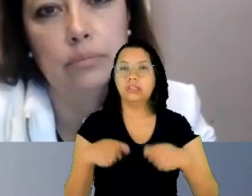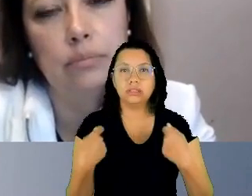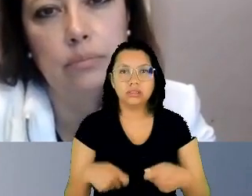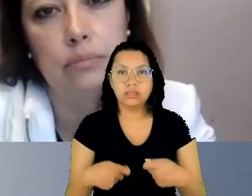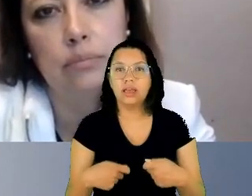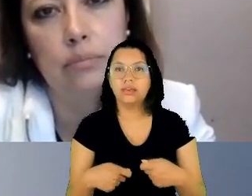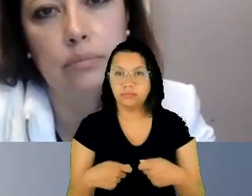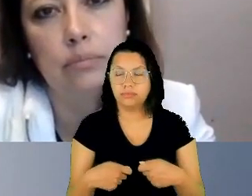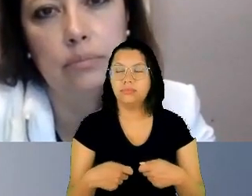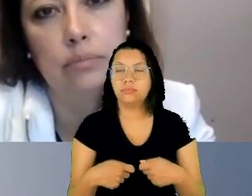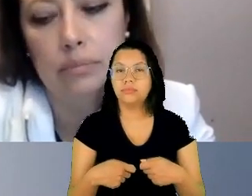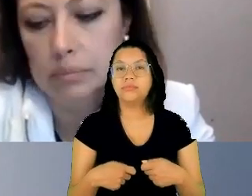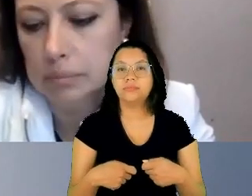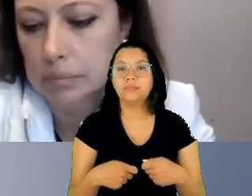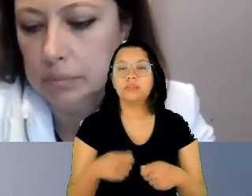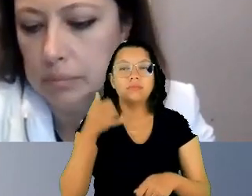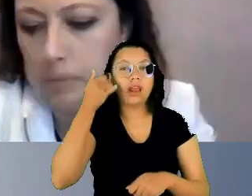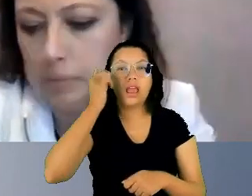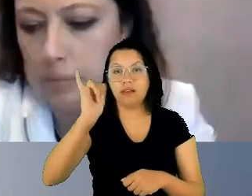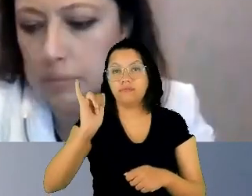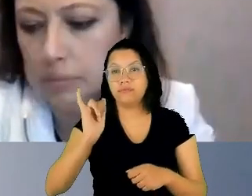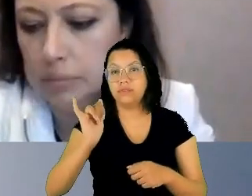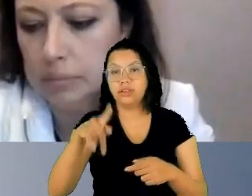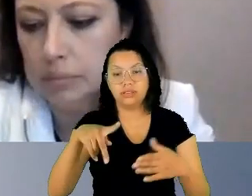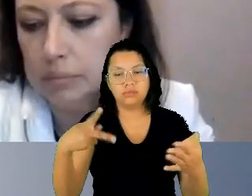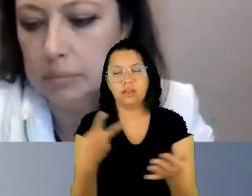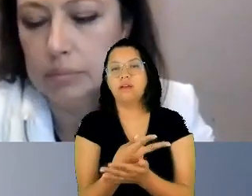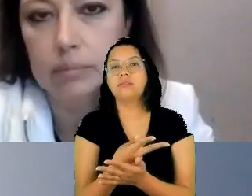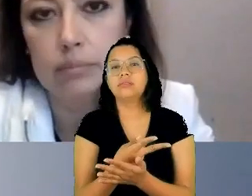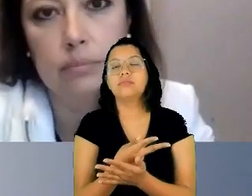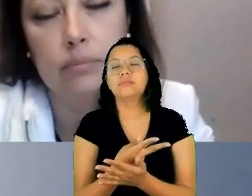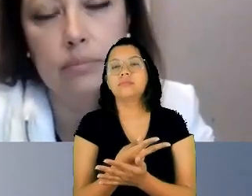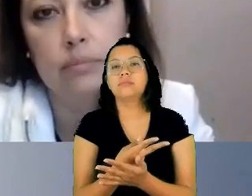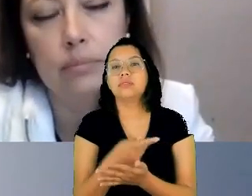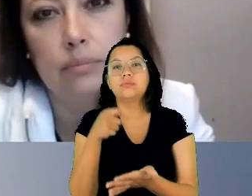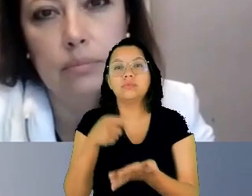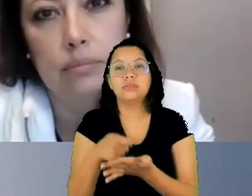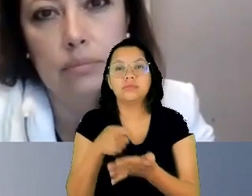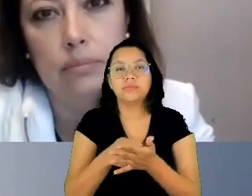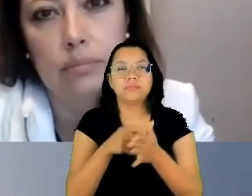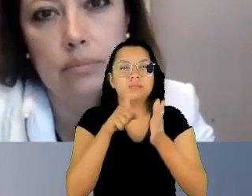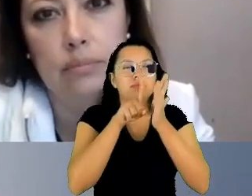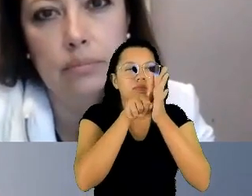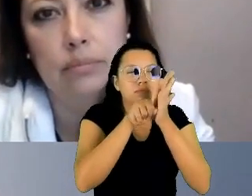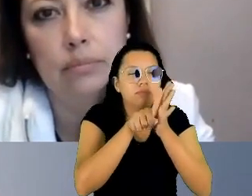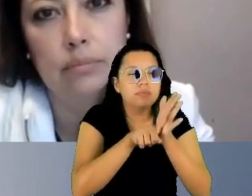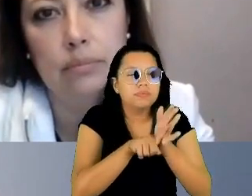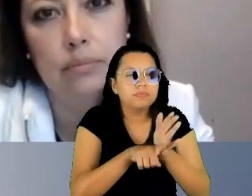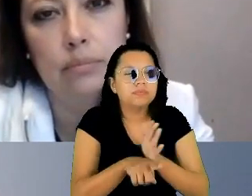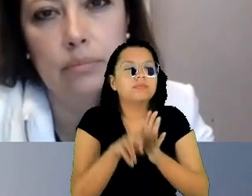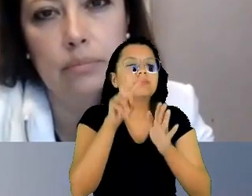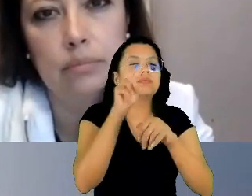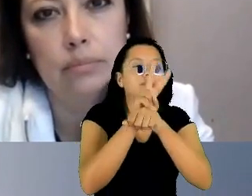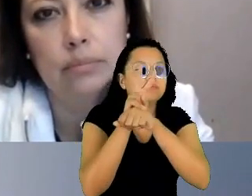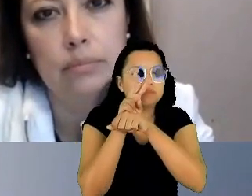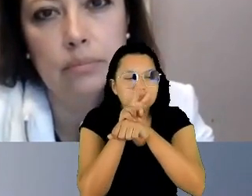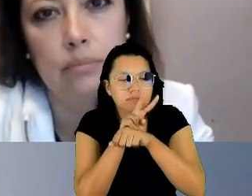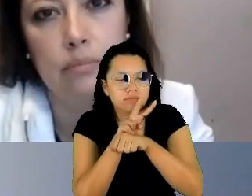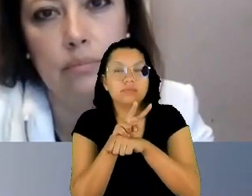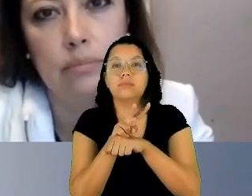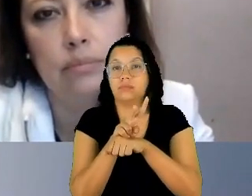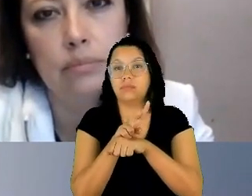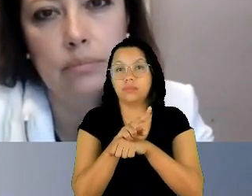a ocorrência da violação. O dever de investigar aí princípios para investigação com